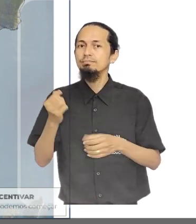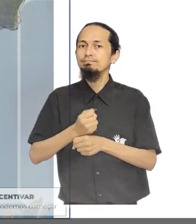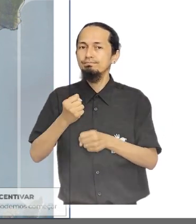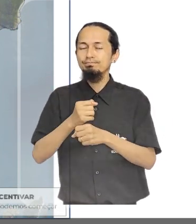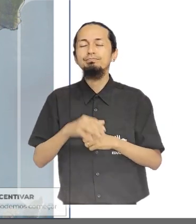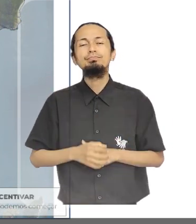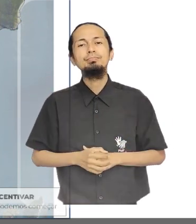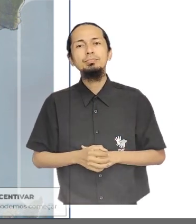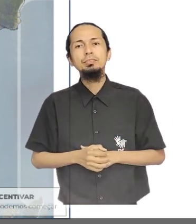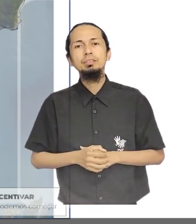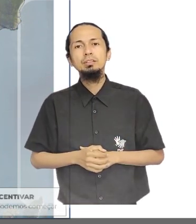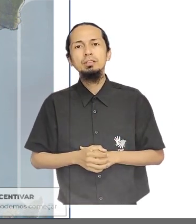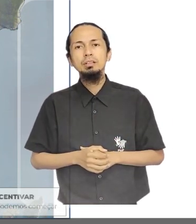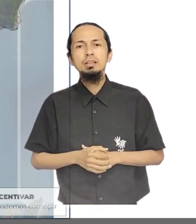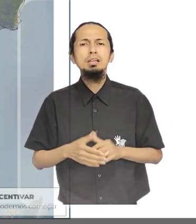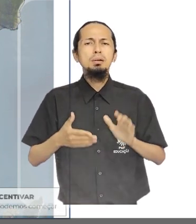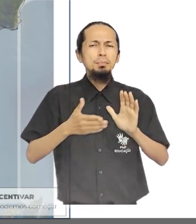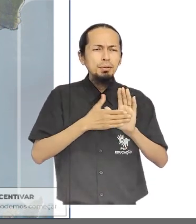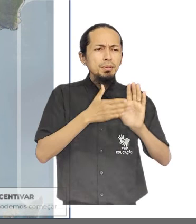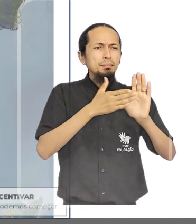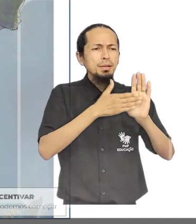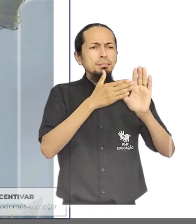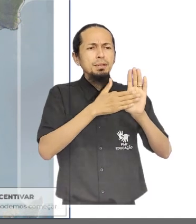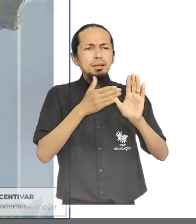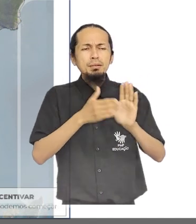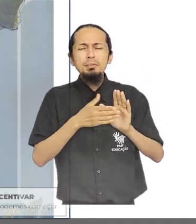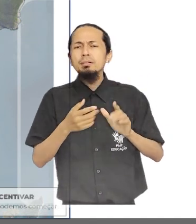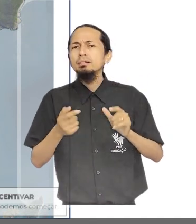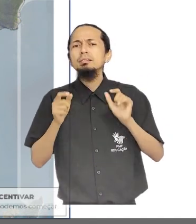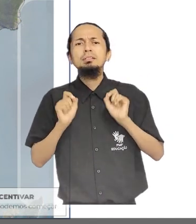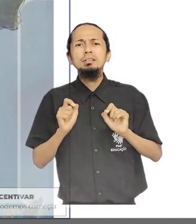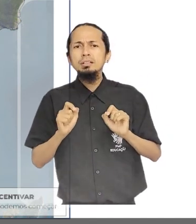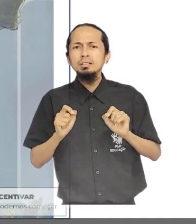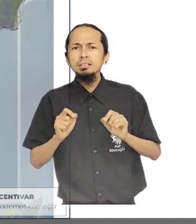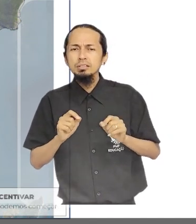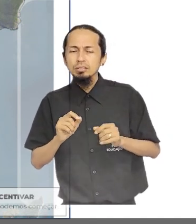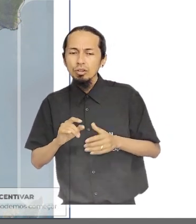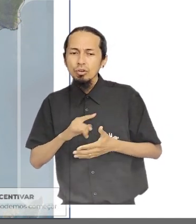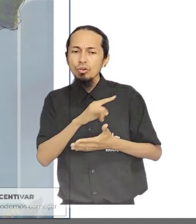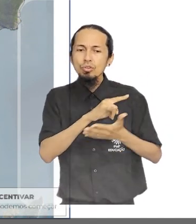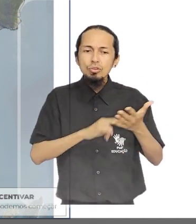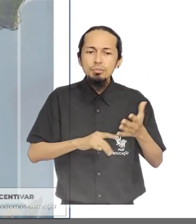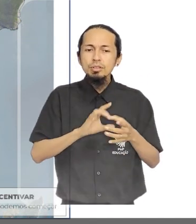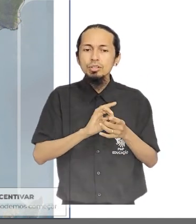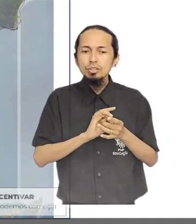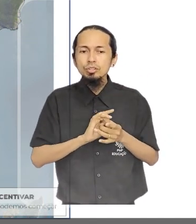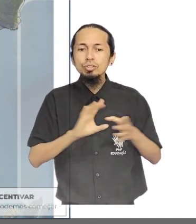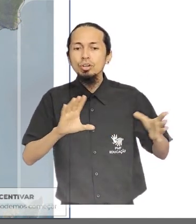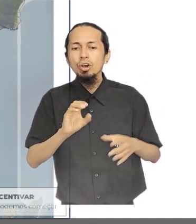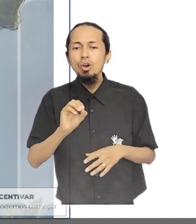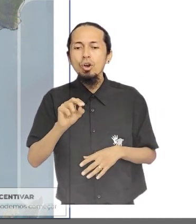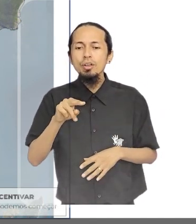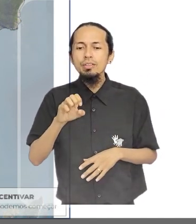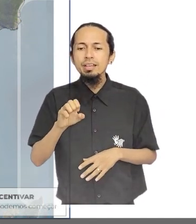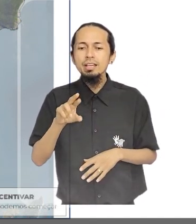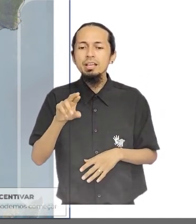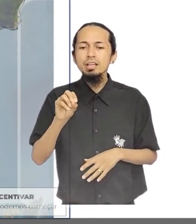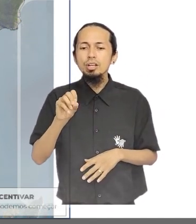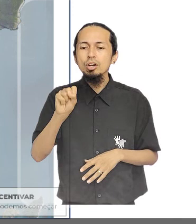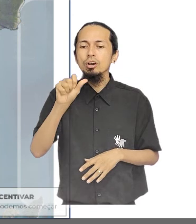existente. As pré-propostas prevêem a aplicação de instrumento de outorga onerosa, ou seja,